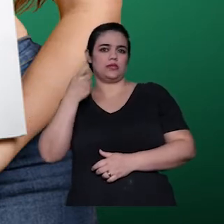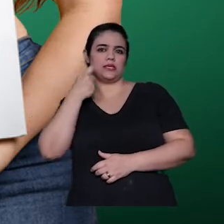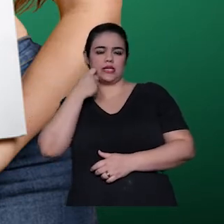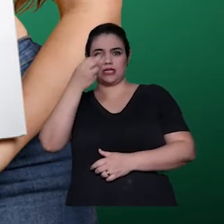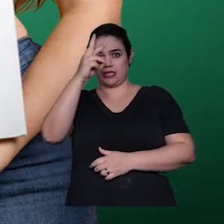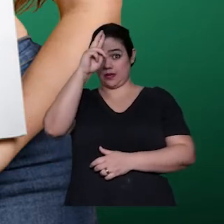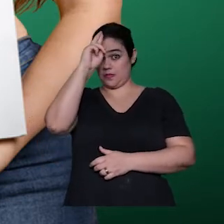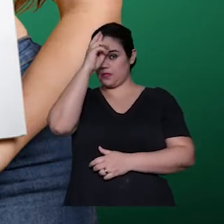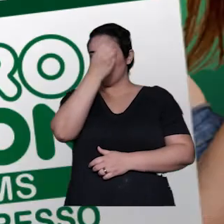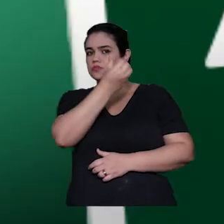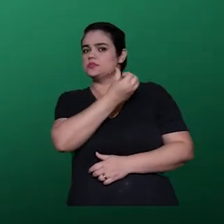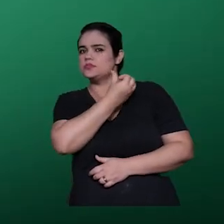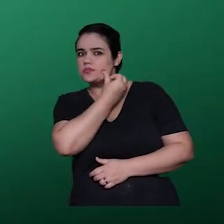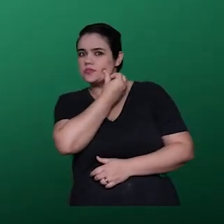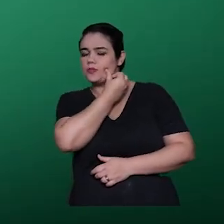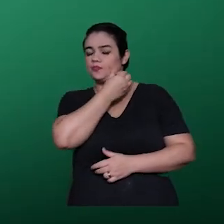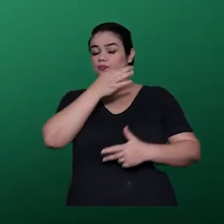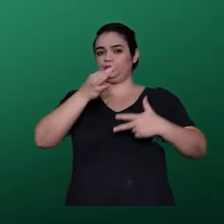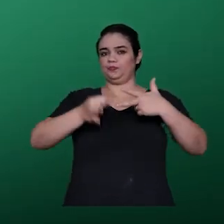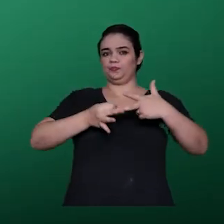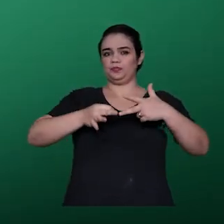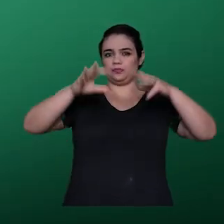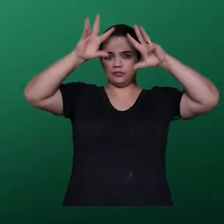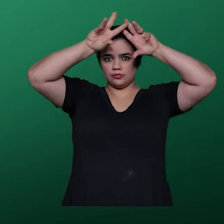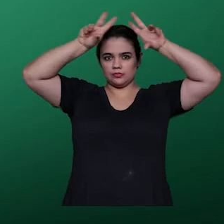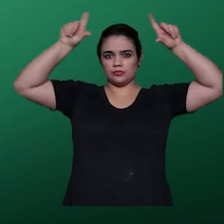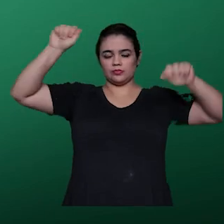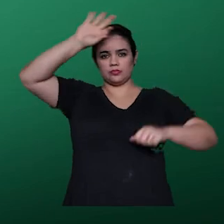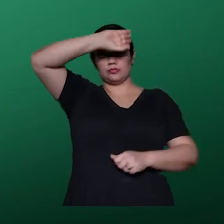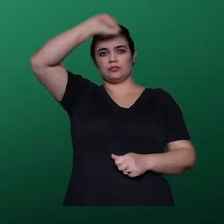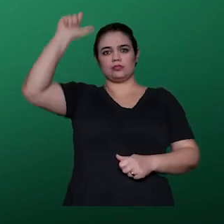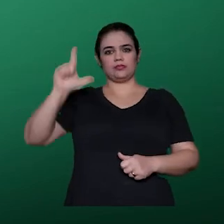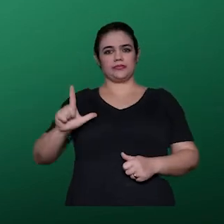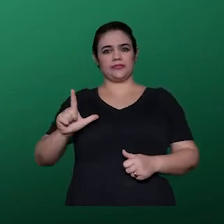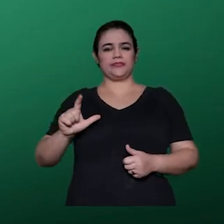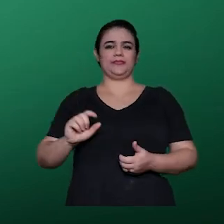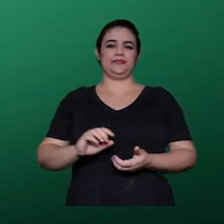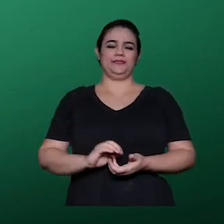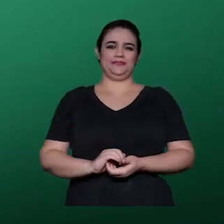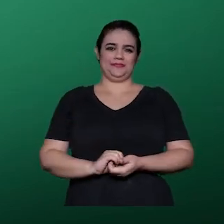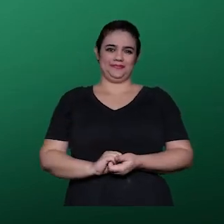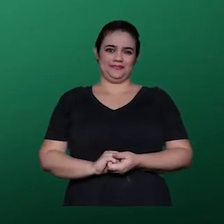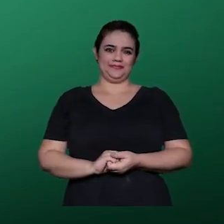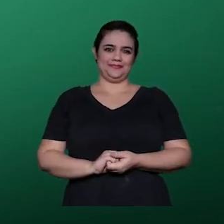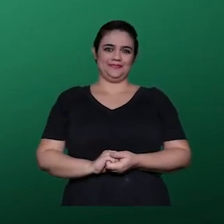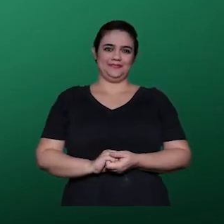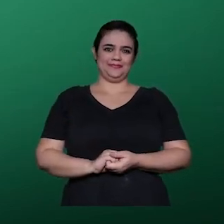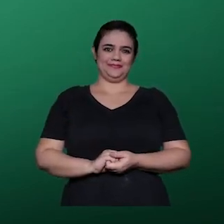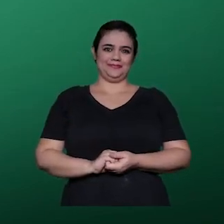setembro, 174. Poder Judiciário. Tribunal de Justiça de Mato Grosso do Sul. de setembro, 174.